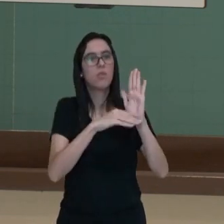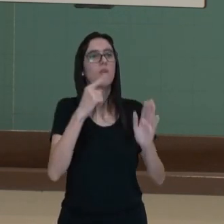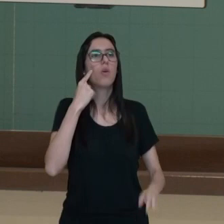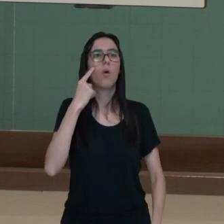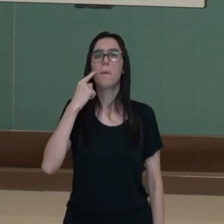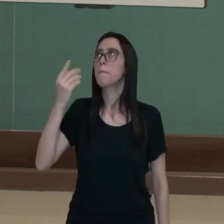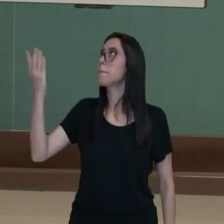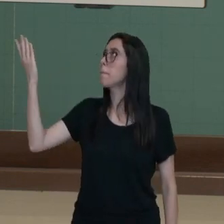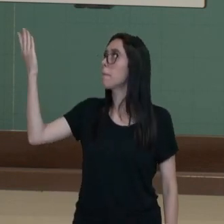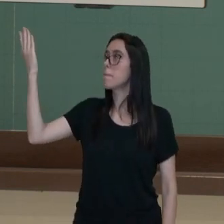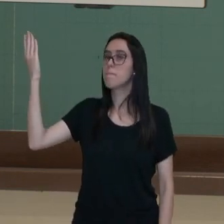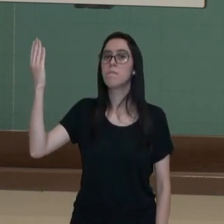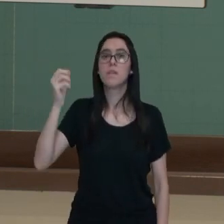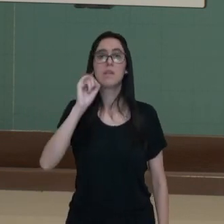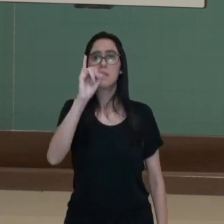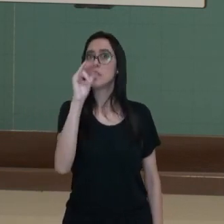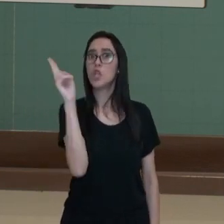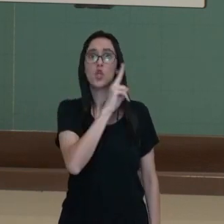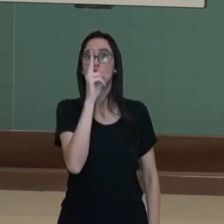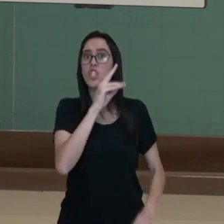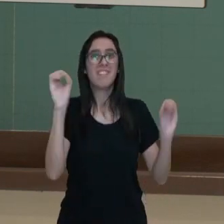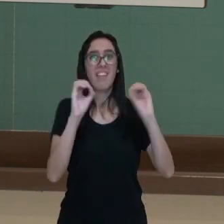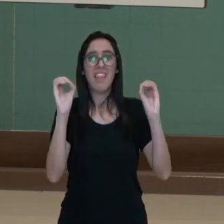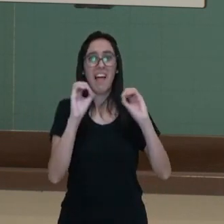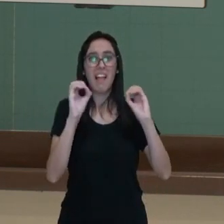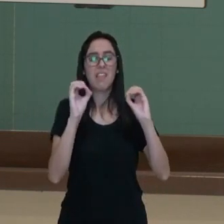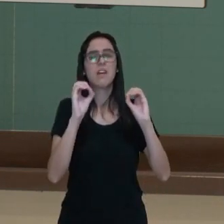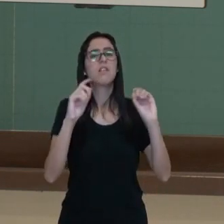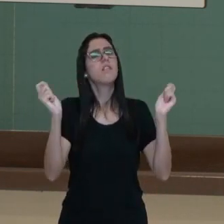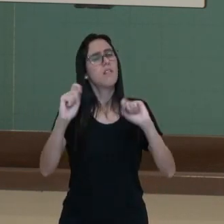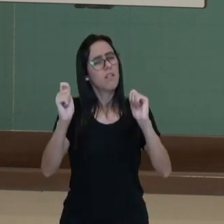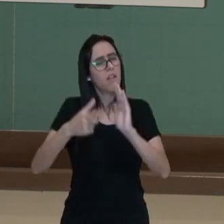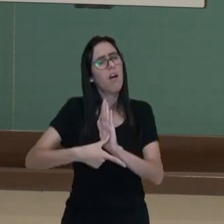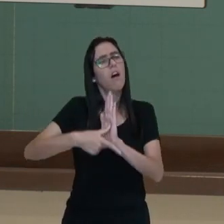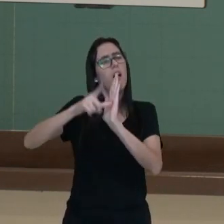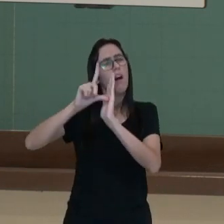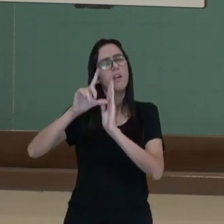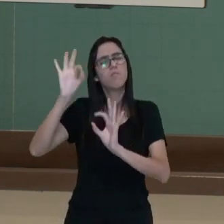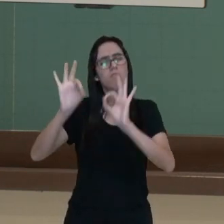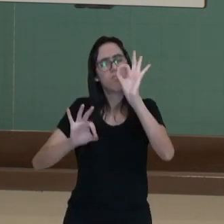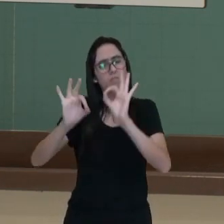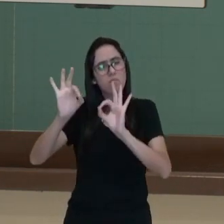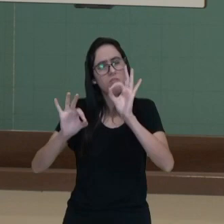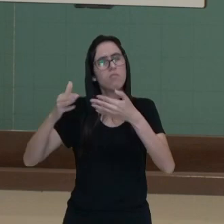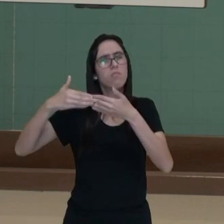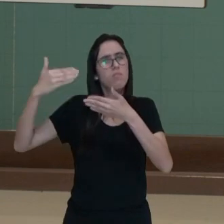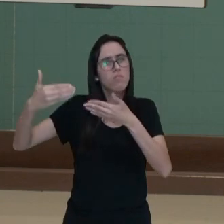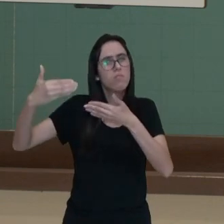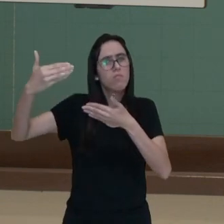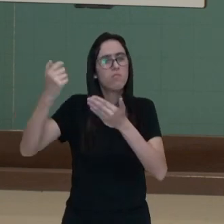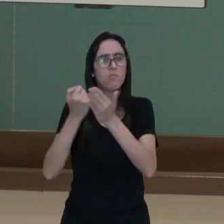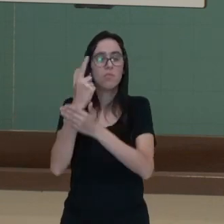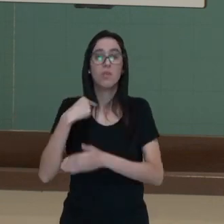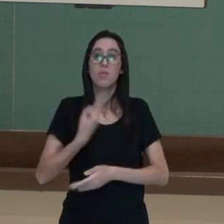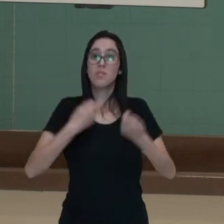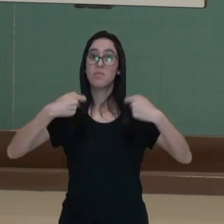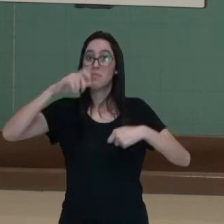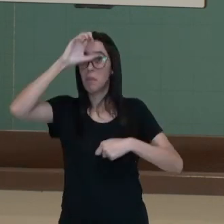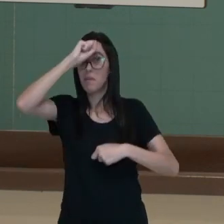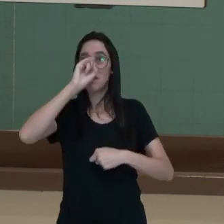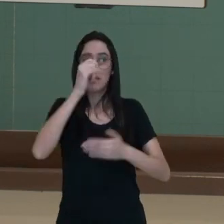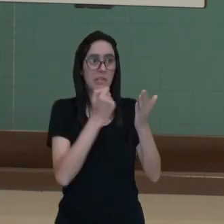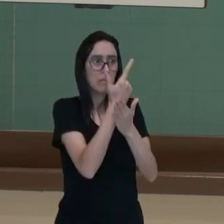compras não emergenciais devem ser planejadas. Sim, precisamos entender a diferença entre emergência, necessidade e urgência,